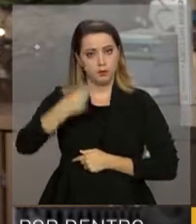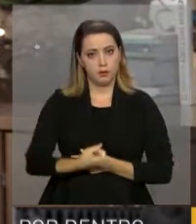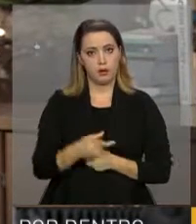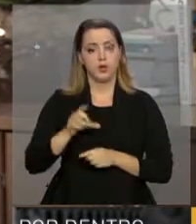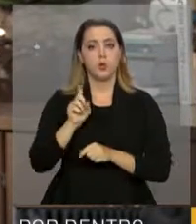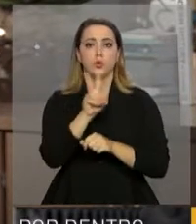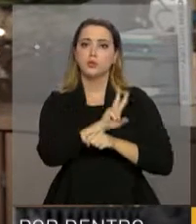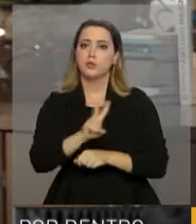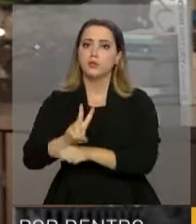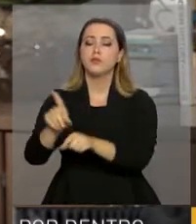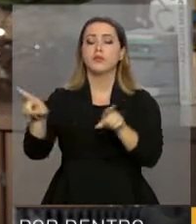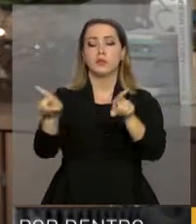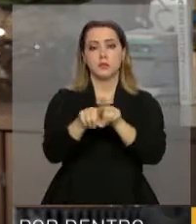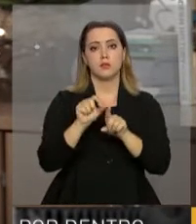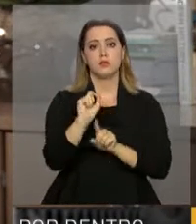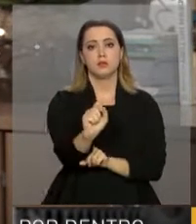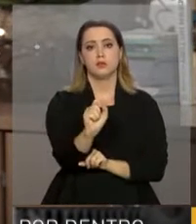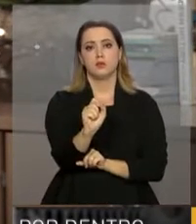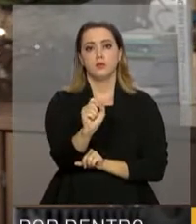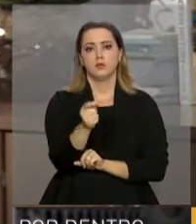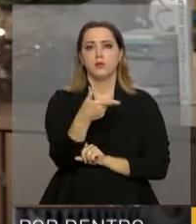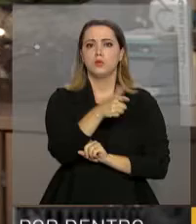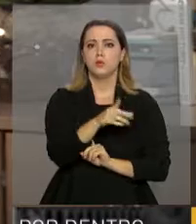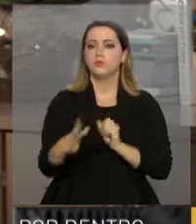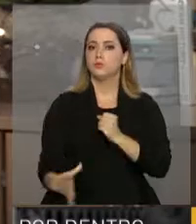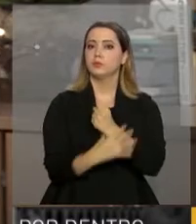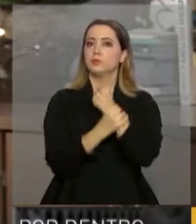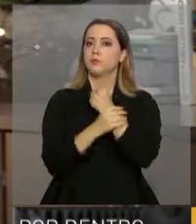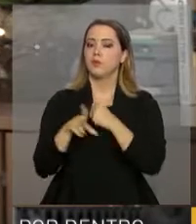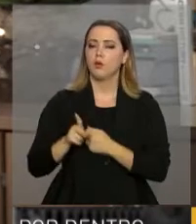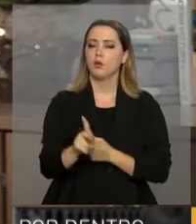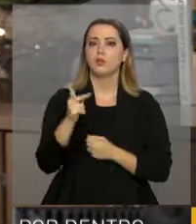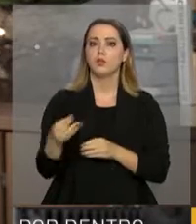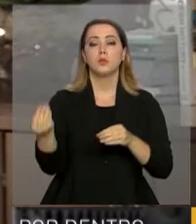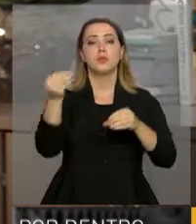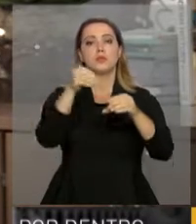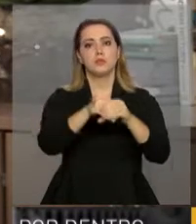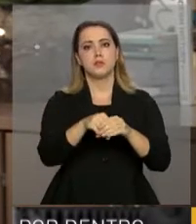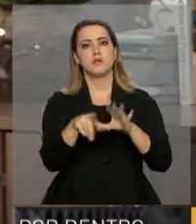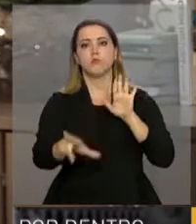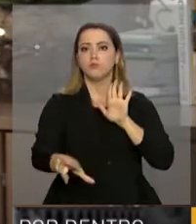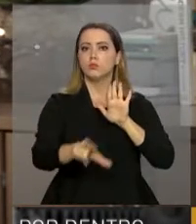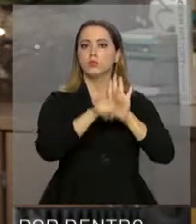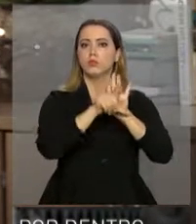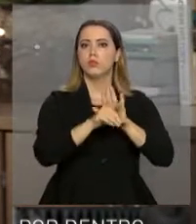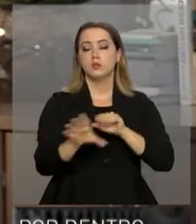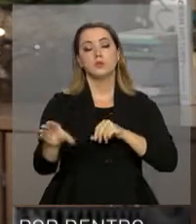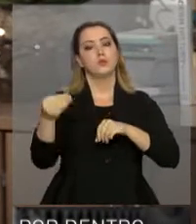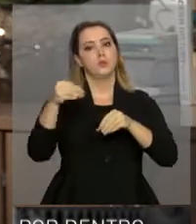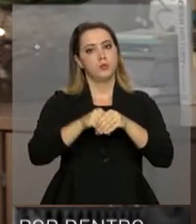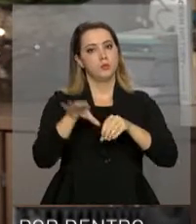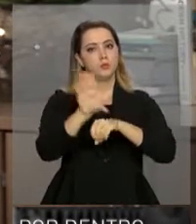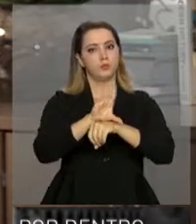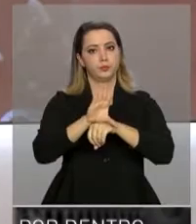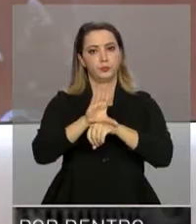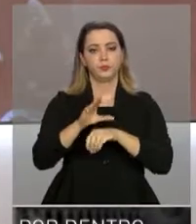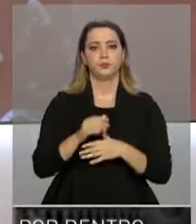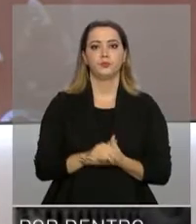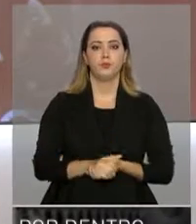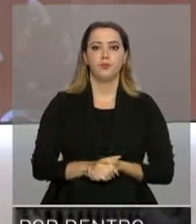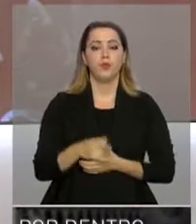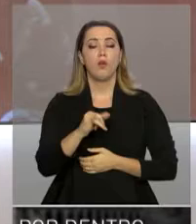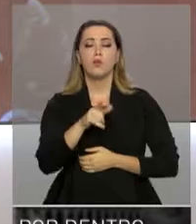termos de defesa, mas quando necessário, também em termos de segurança, mas sempre dentro dos aspectos legais e do que manda a Constituição Federal.